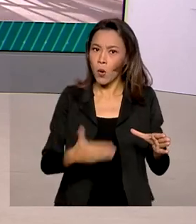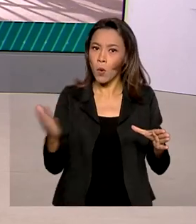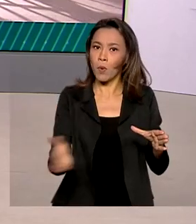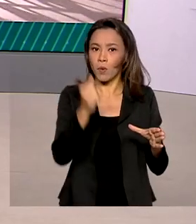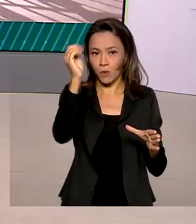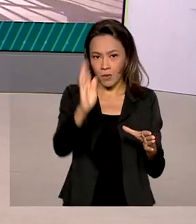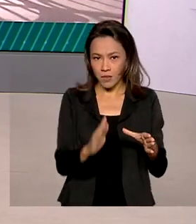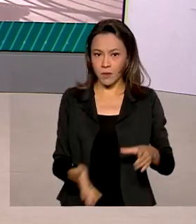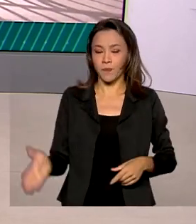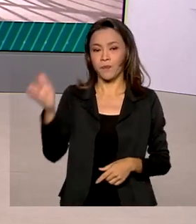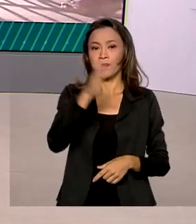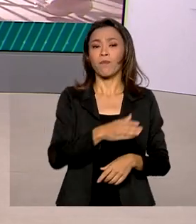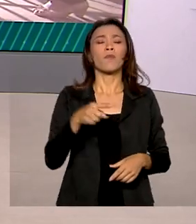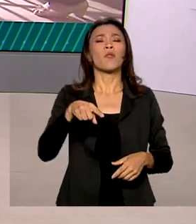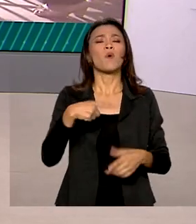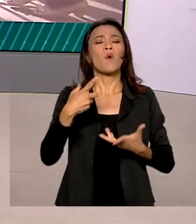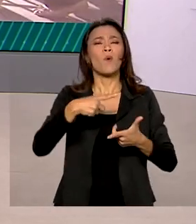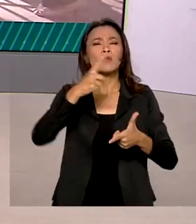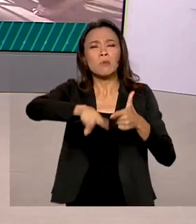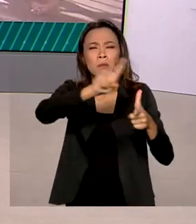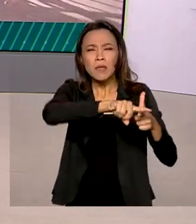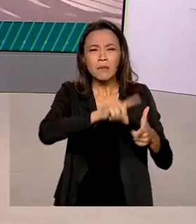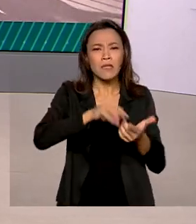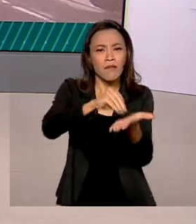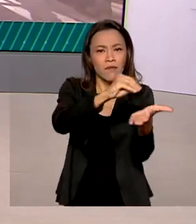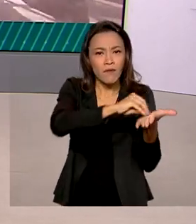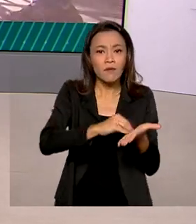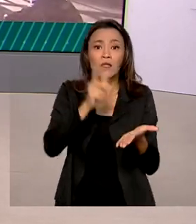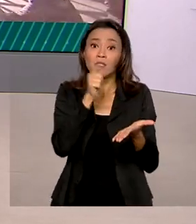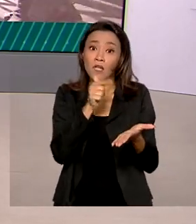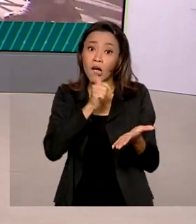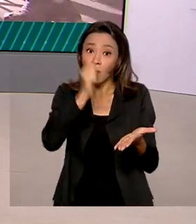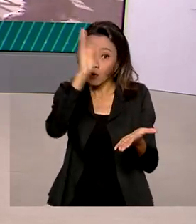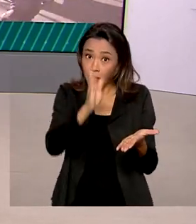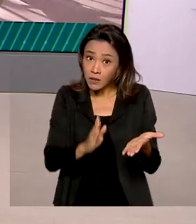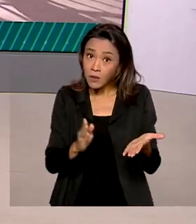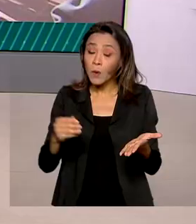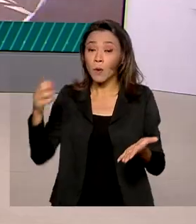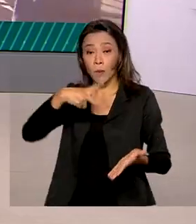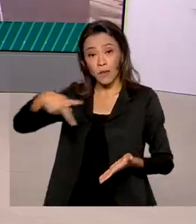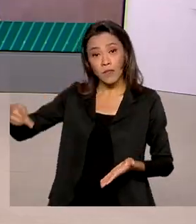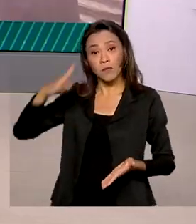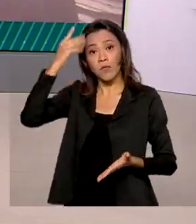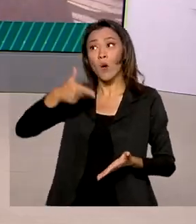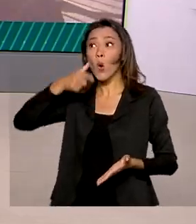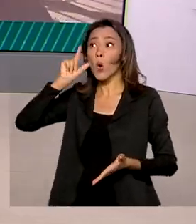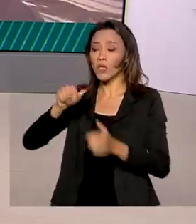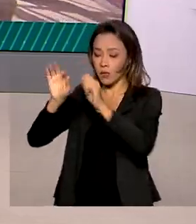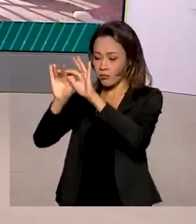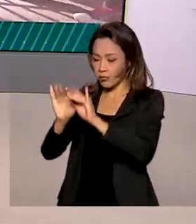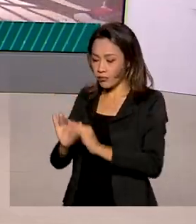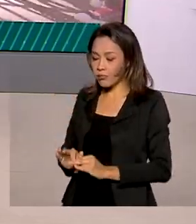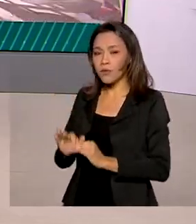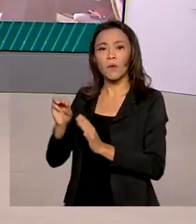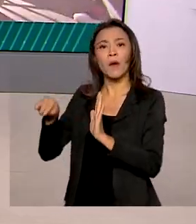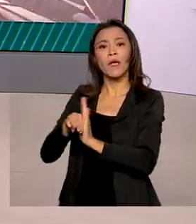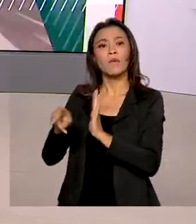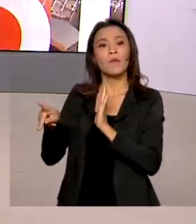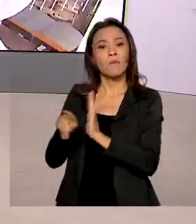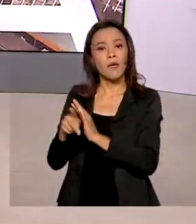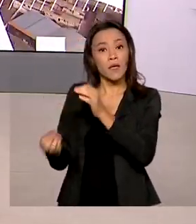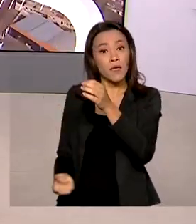Com a crise energética que atinge o país, o presidente Jair Bolsonaro editou ontem uma medida provisória que cria uma Câmara